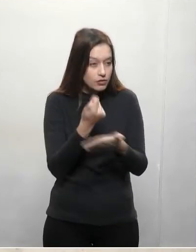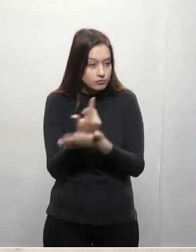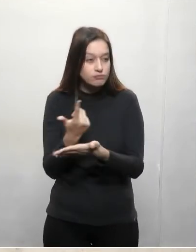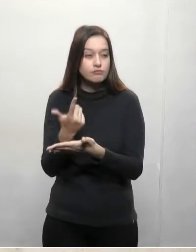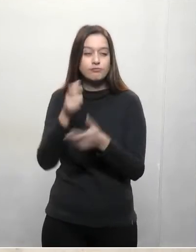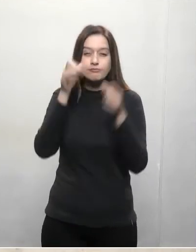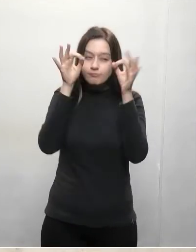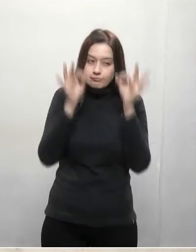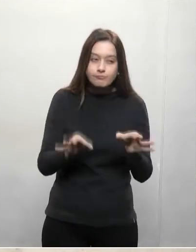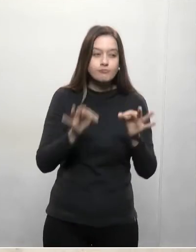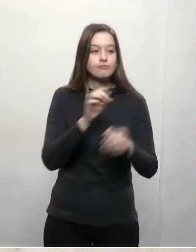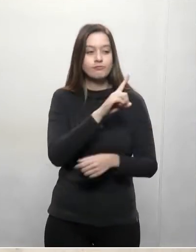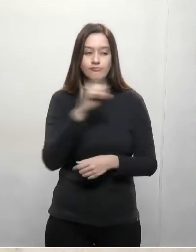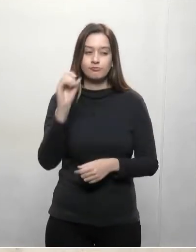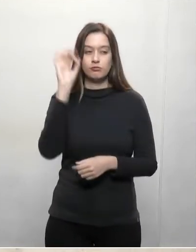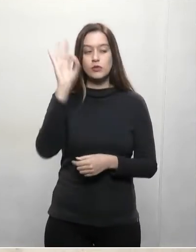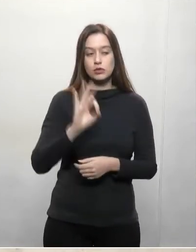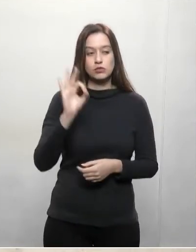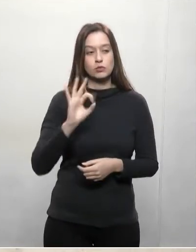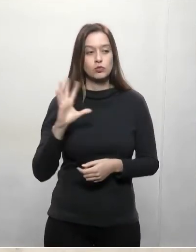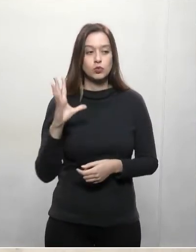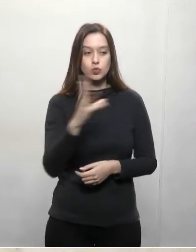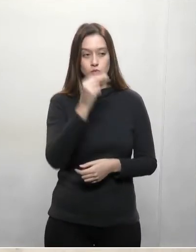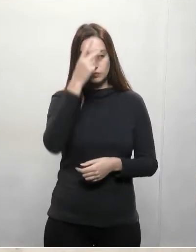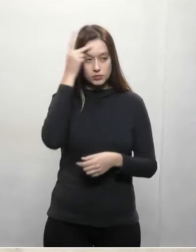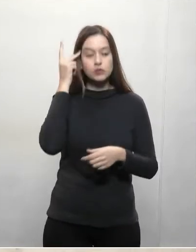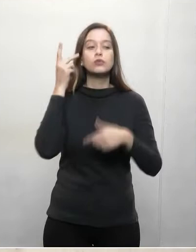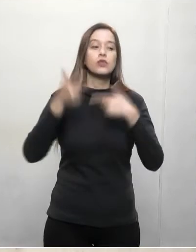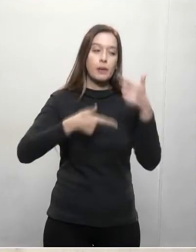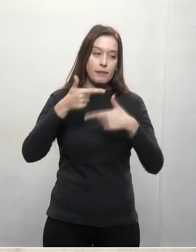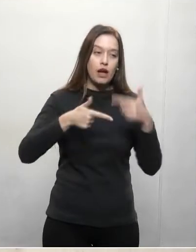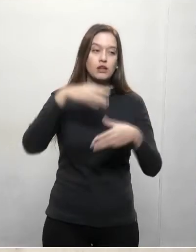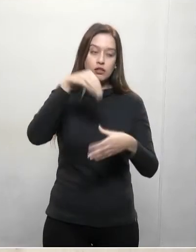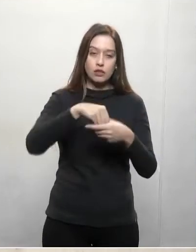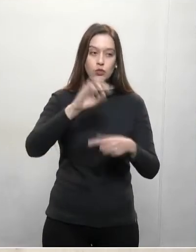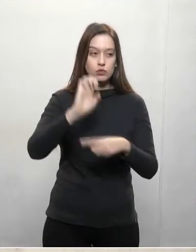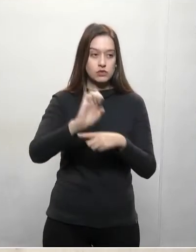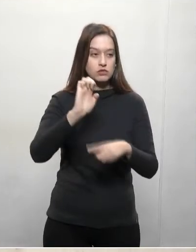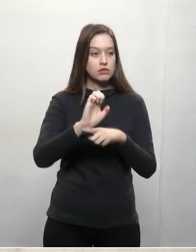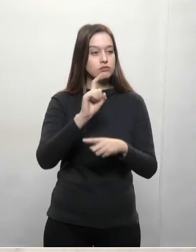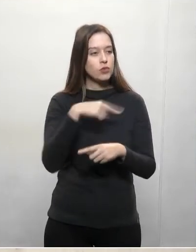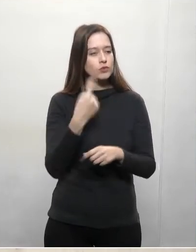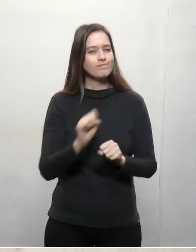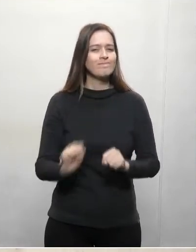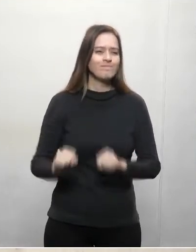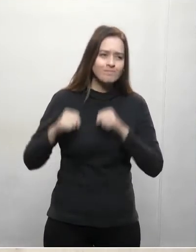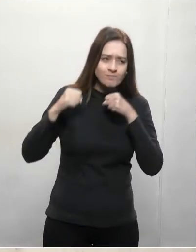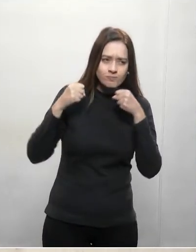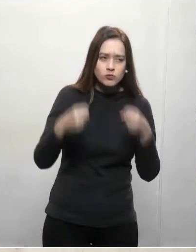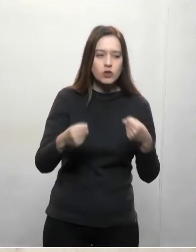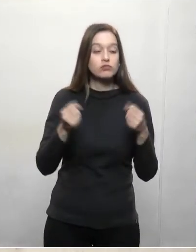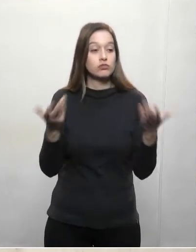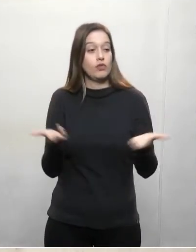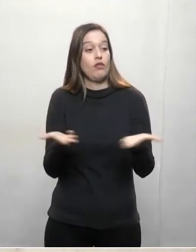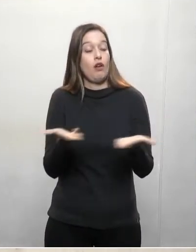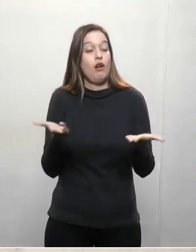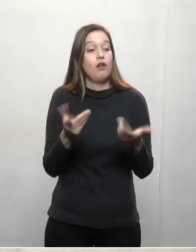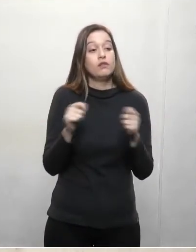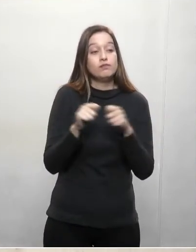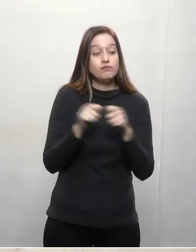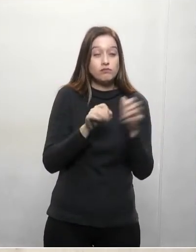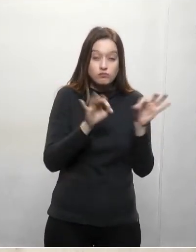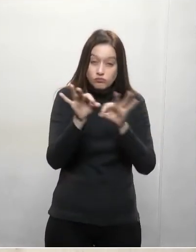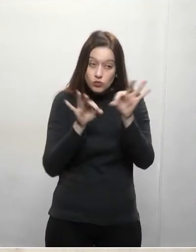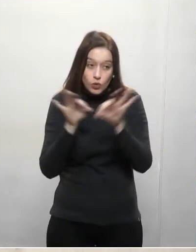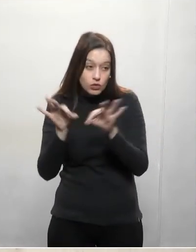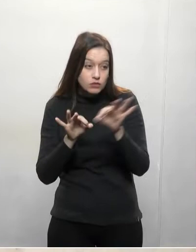obrigações com o pessoal. Temos feito um esforço enorme, temos feito agora uma série de programas de contenção de